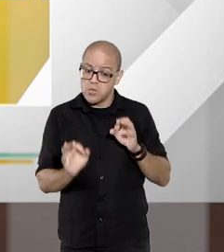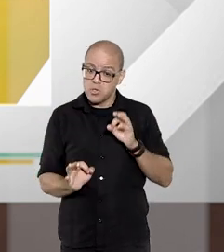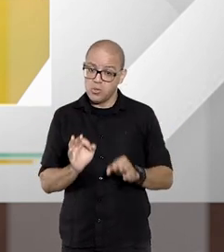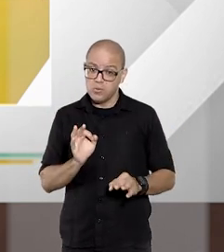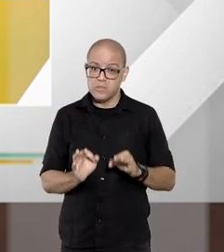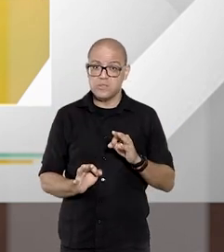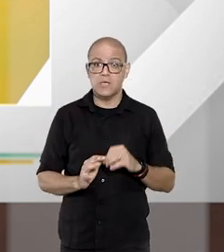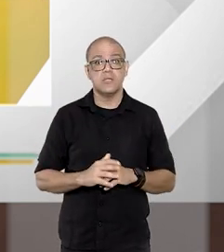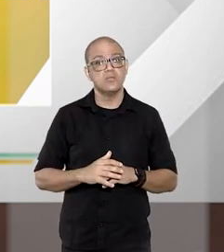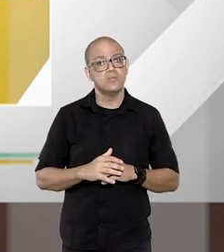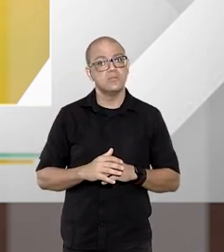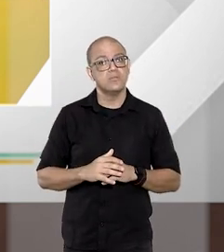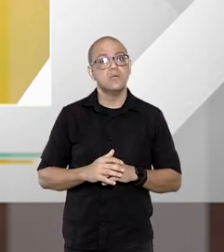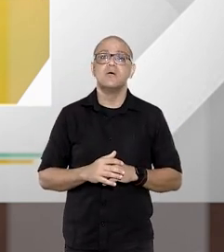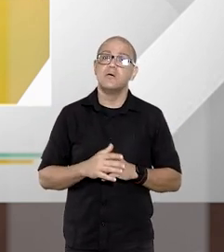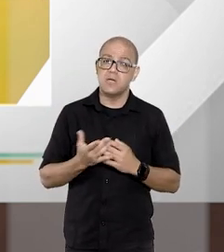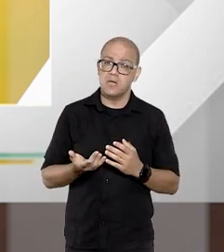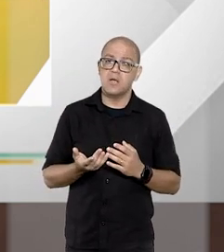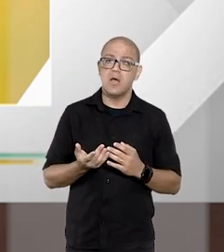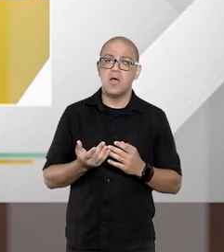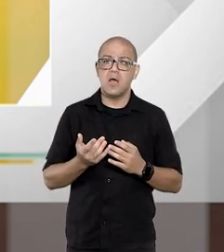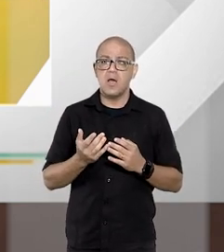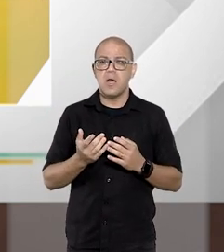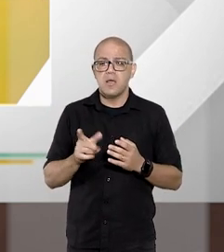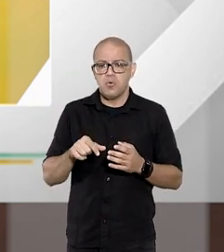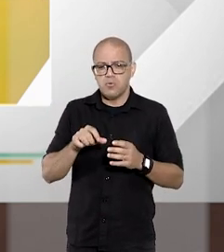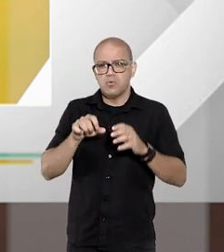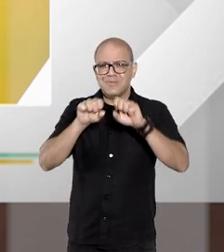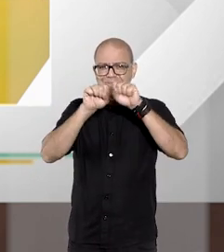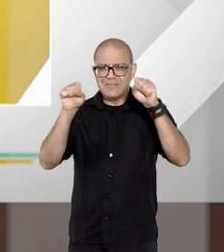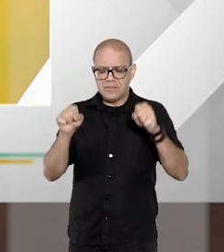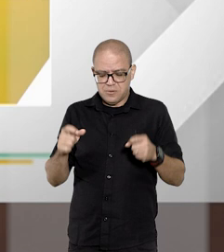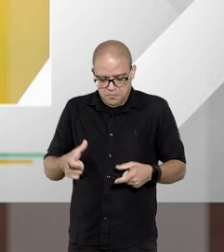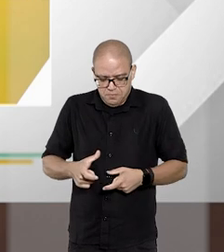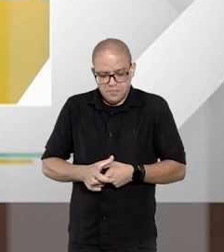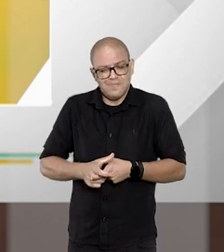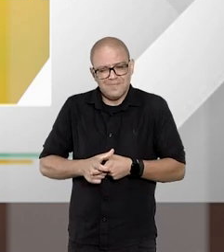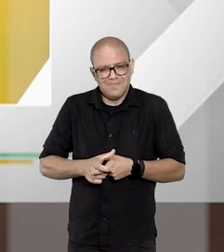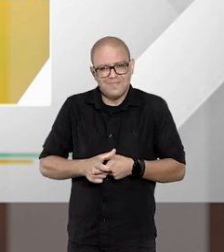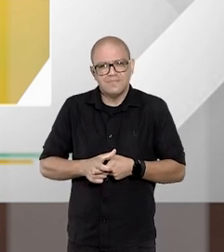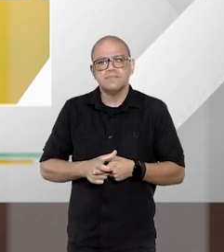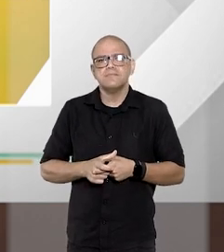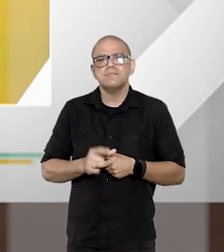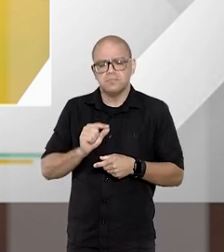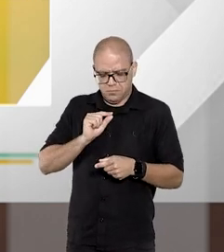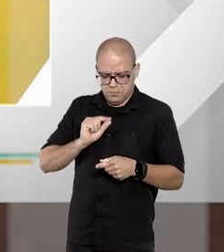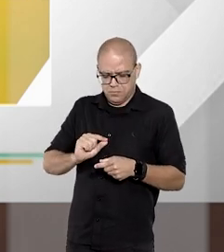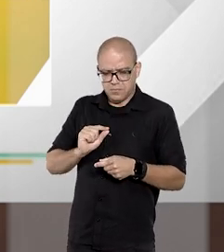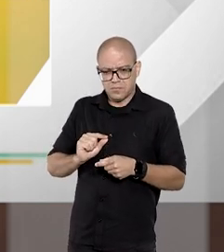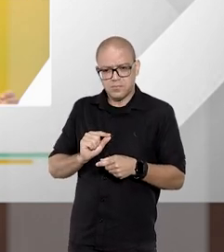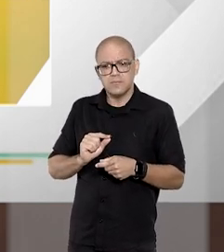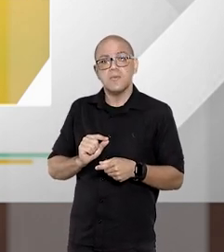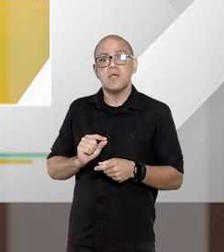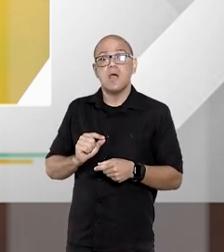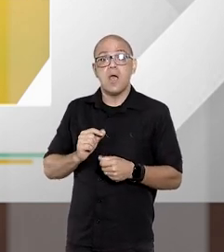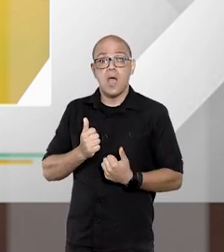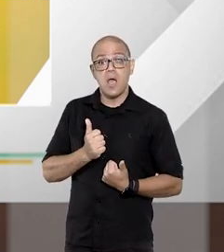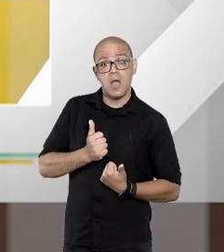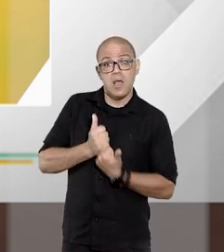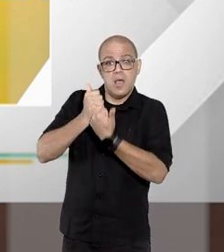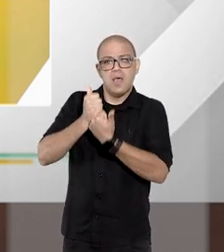juizado, ele é formado por um microsistema, e esse microsistema, ele é